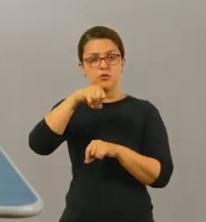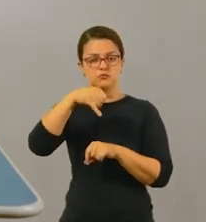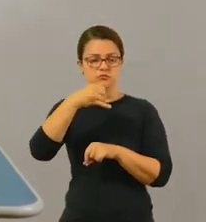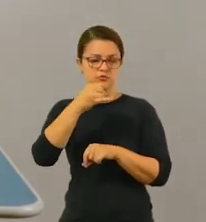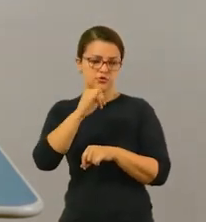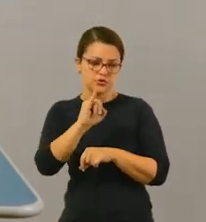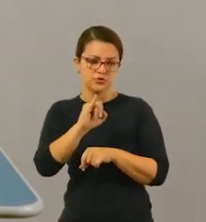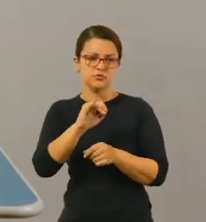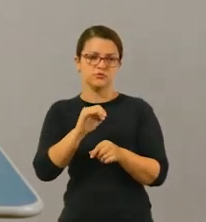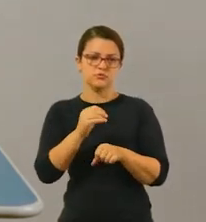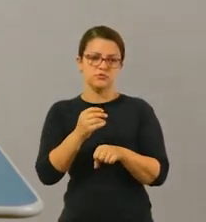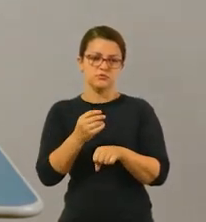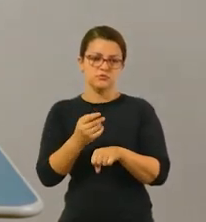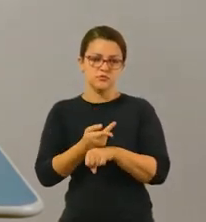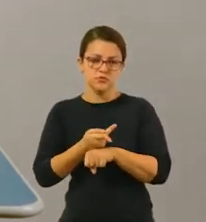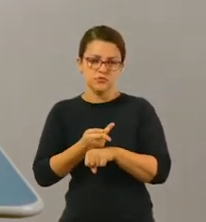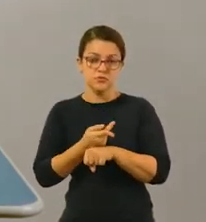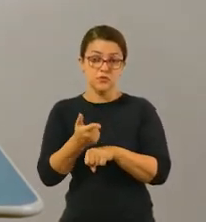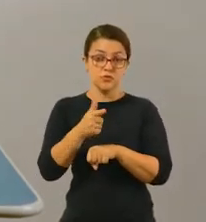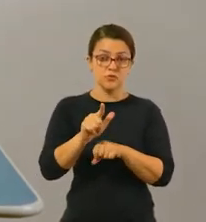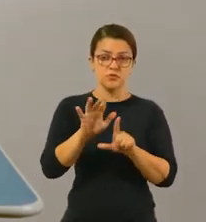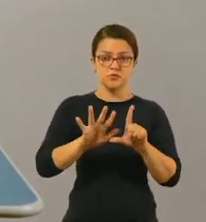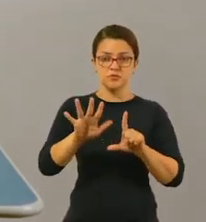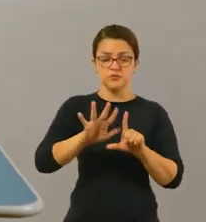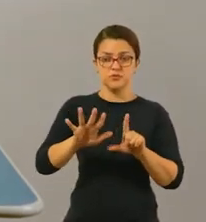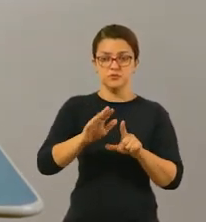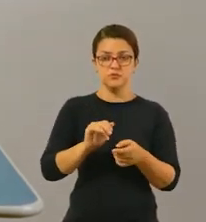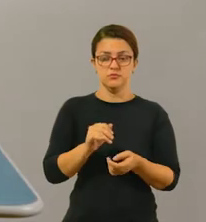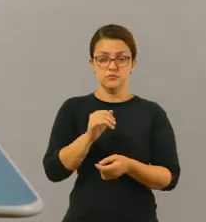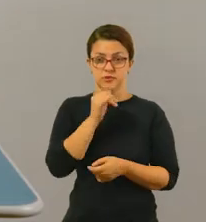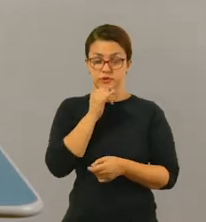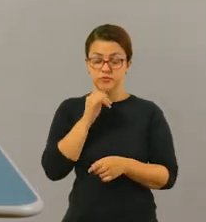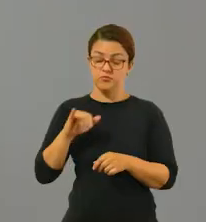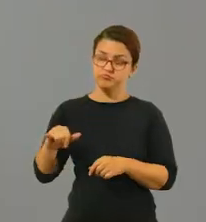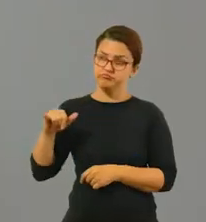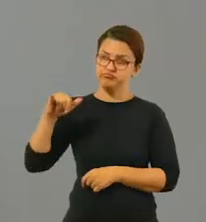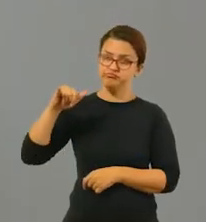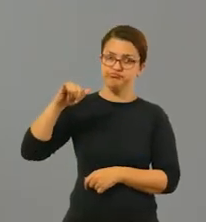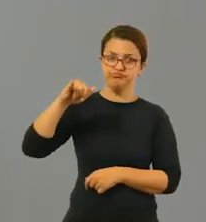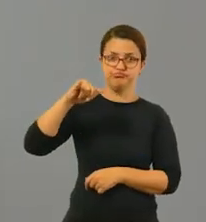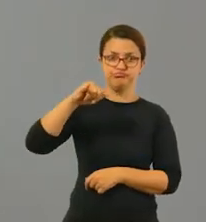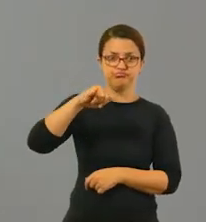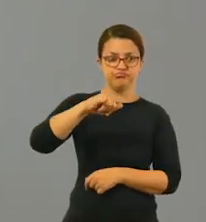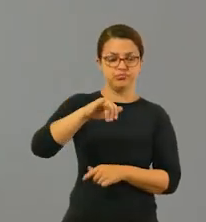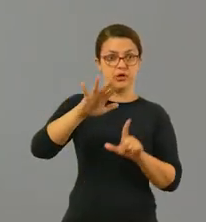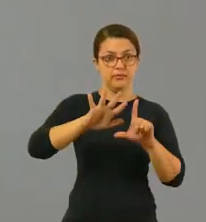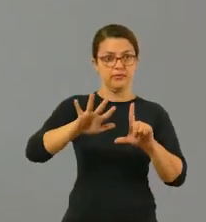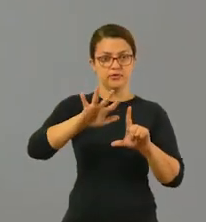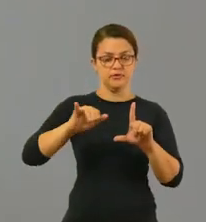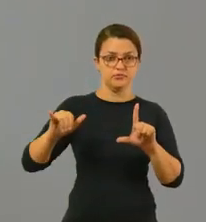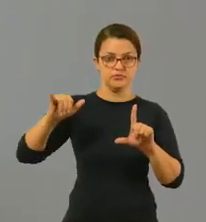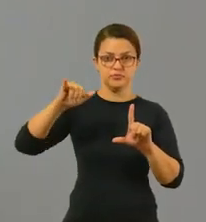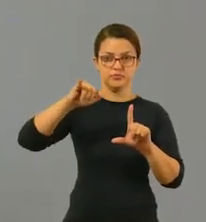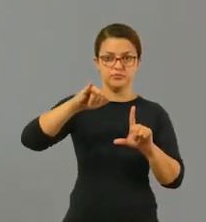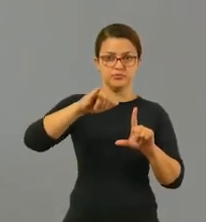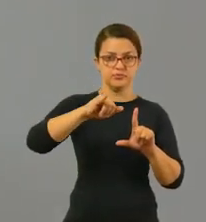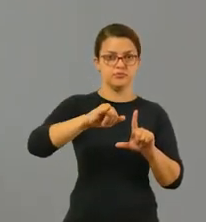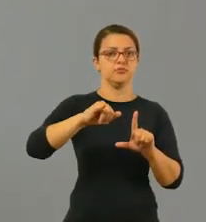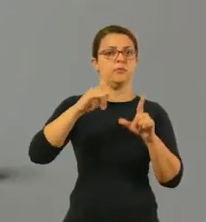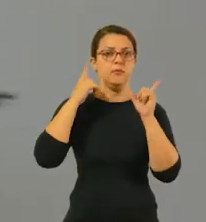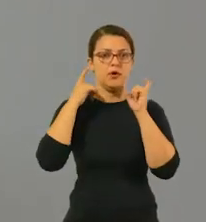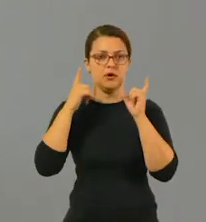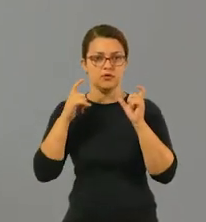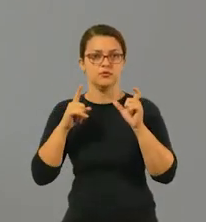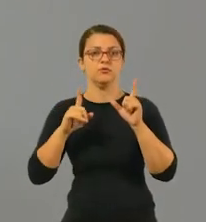procure outras imagens, tá? Do tipo, ó, peguei aqui um avião. Imagens que sejam possíveis